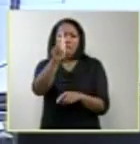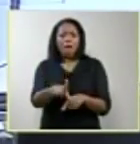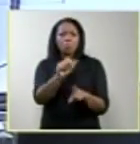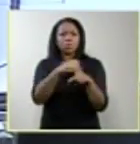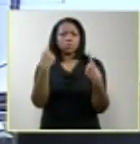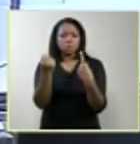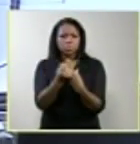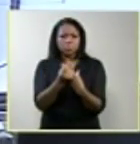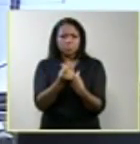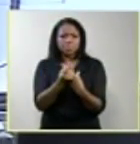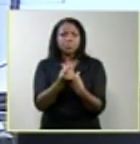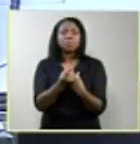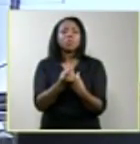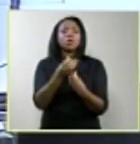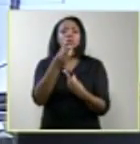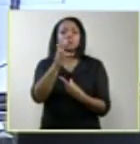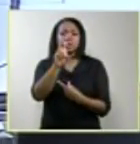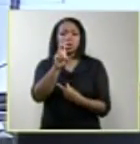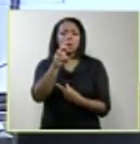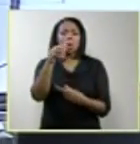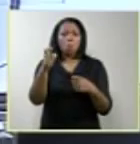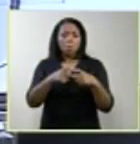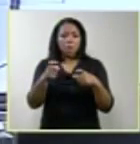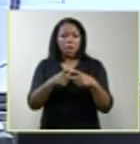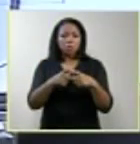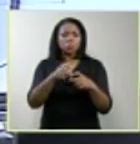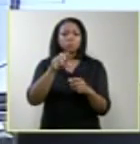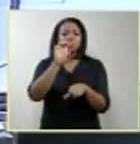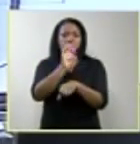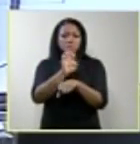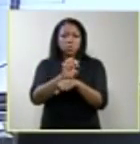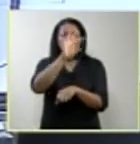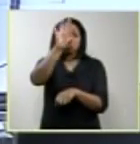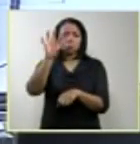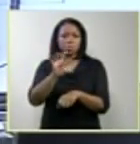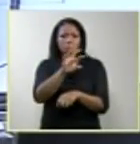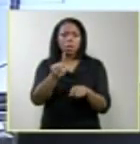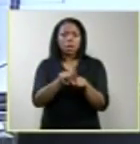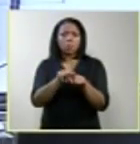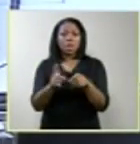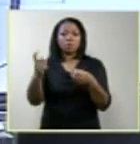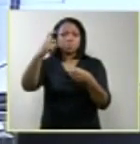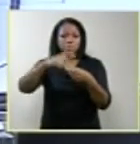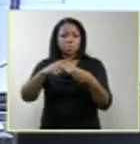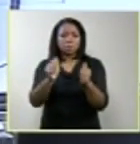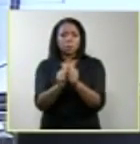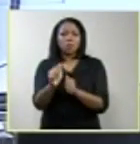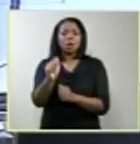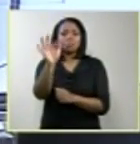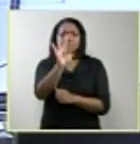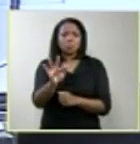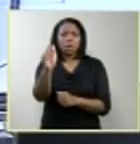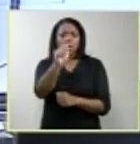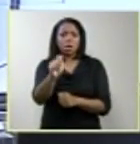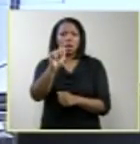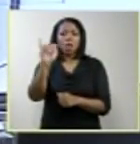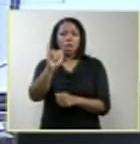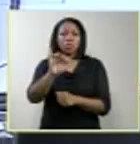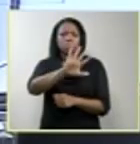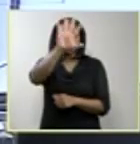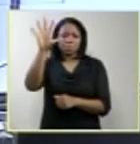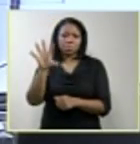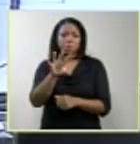mil médicos de ginecologia e obstetrícia em todos os estados brasileiros, ela é associada à Federação Internacional de Ginecologia e